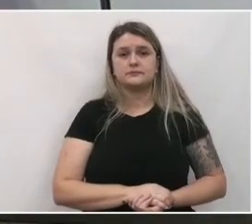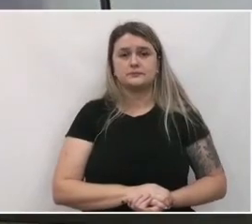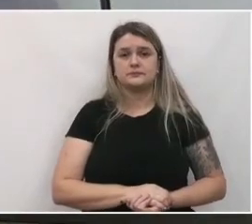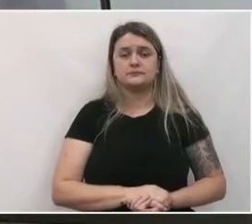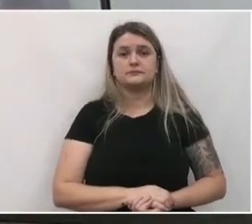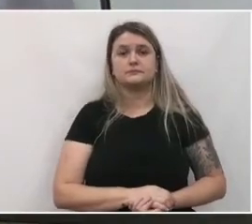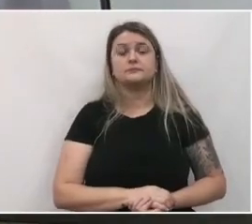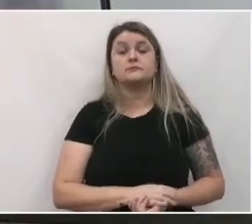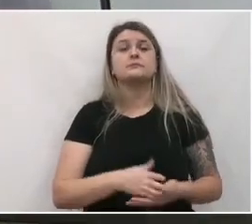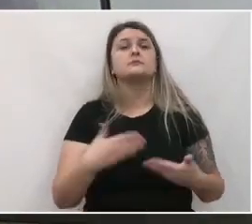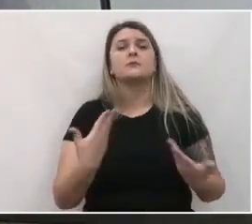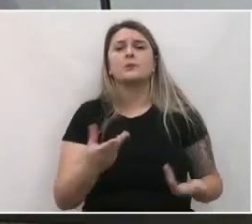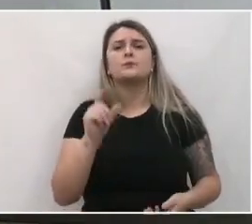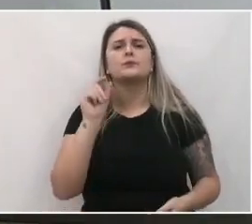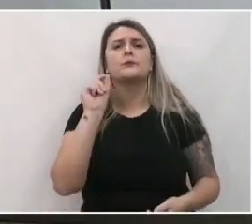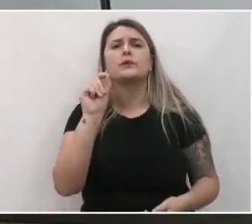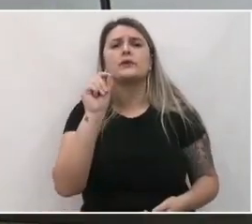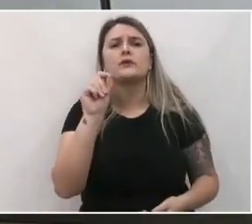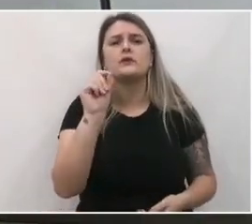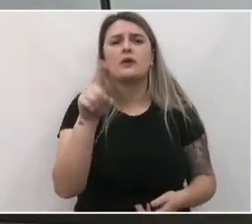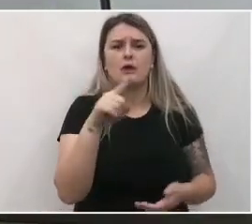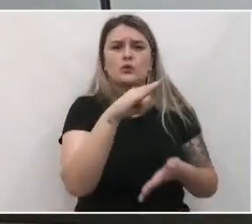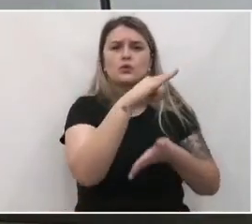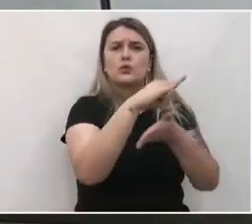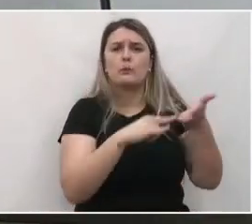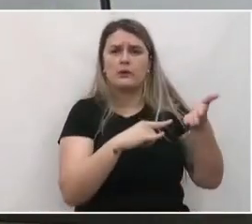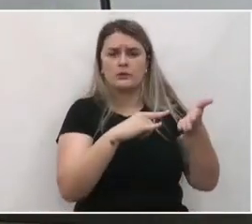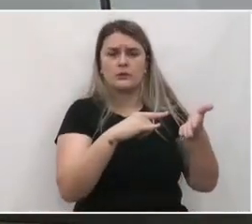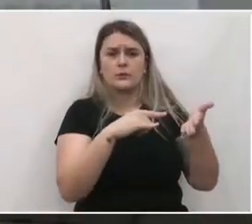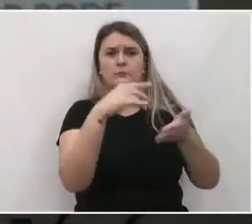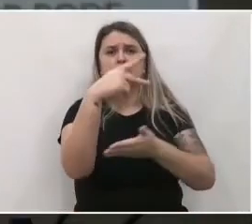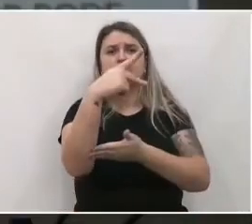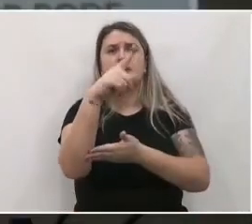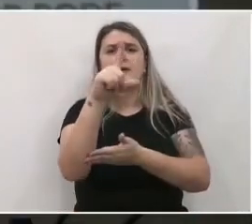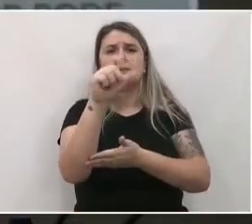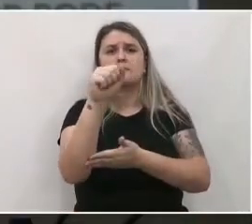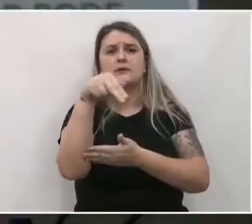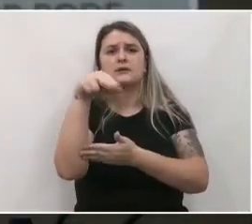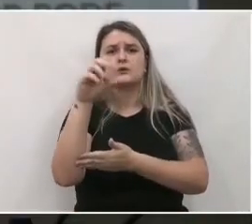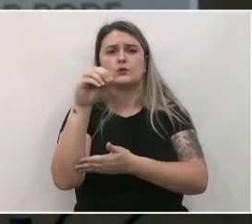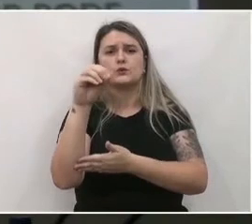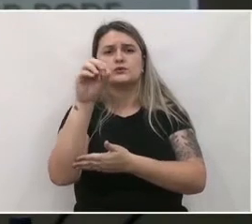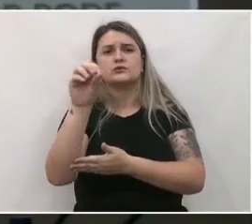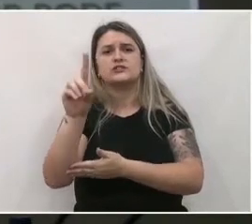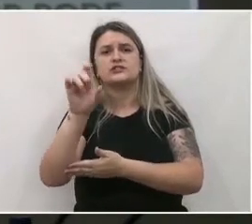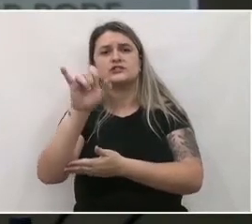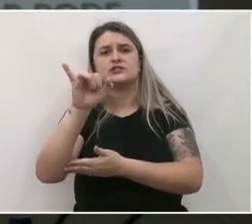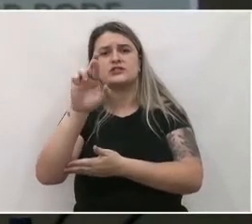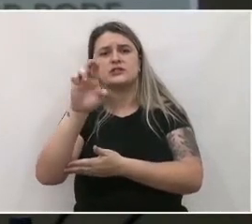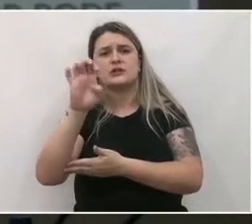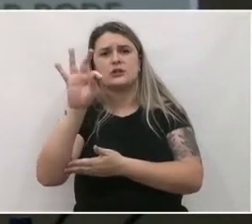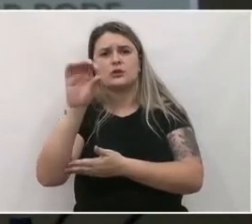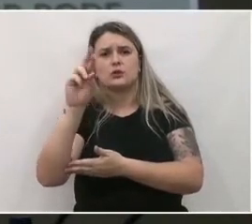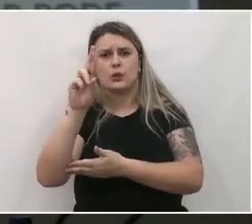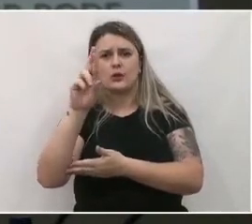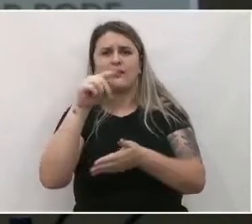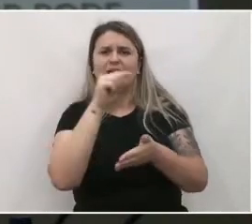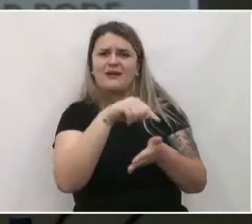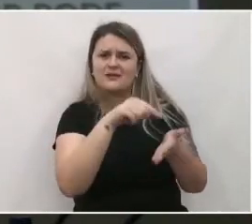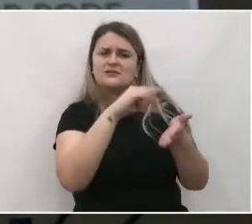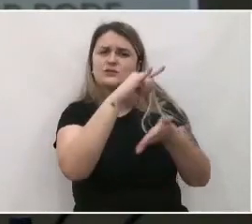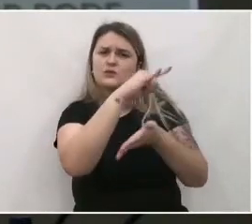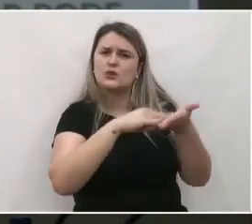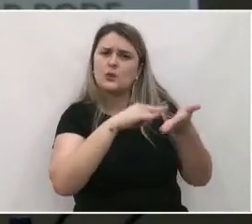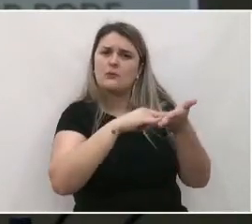Pois bem, o que é, então, o Plano Diretor? É a ferramenta que orienta o desenvolvimento e o crescimento do município,